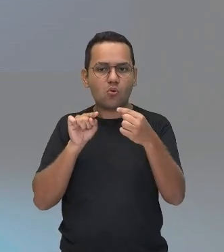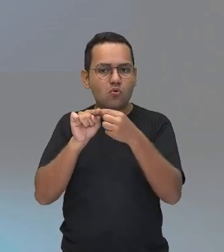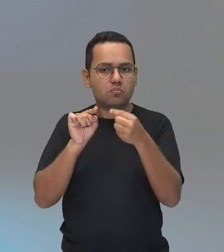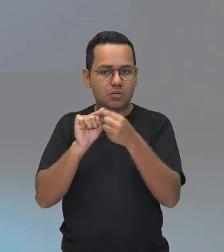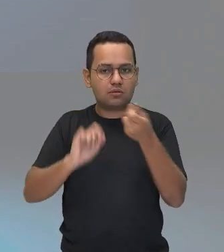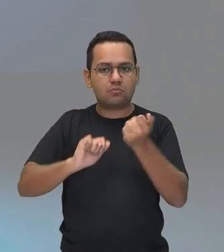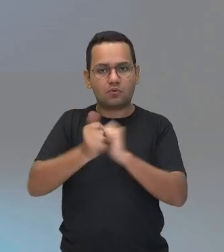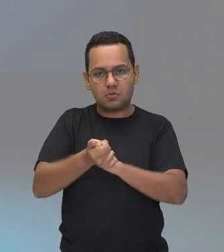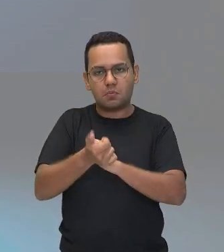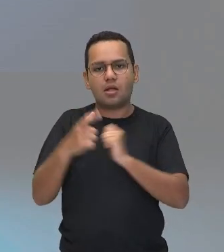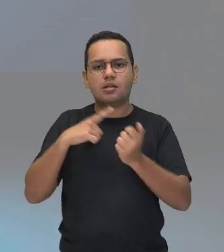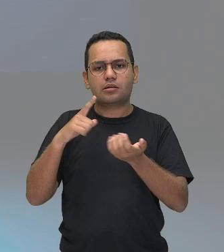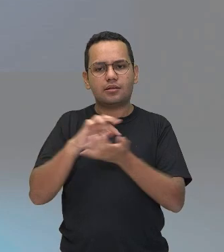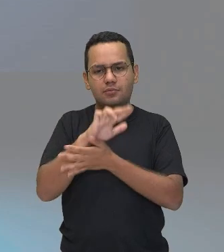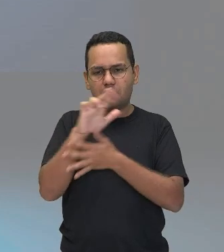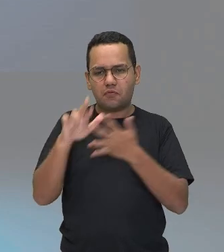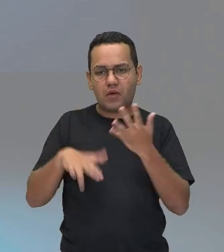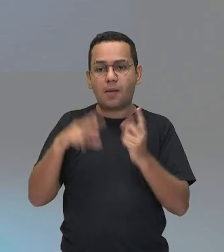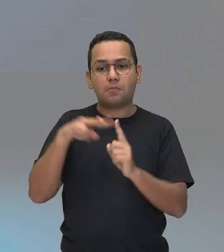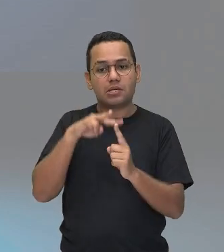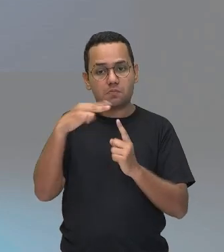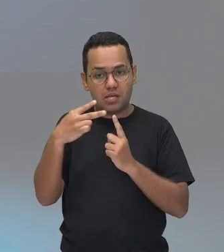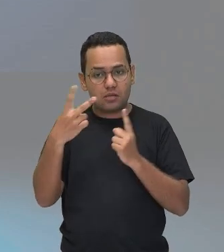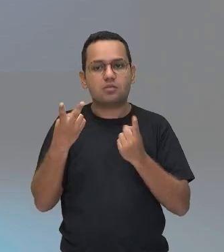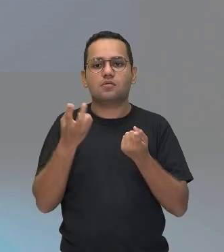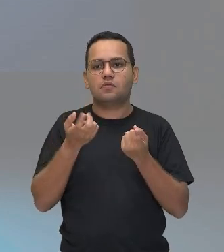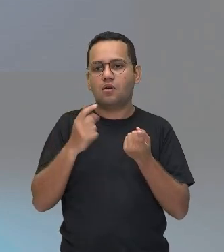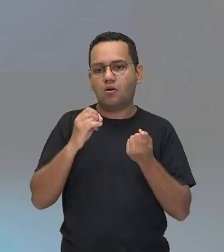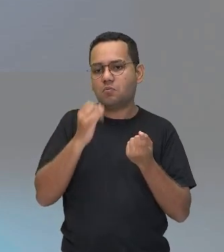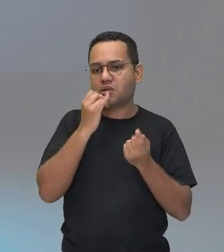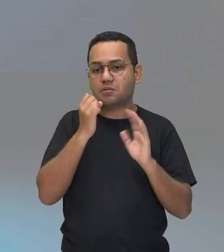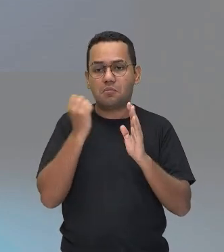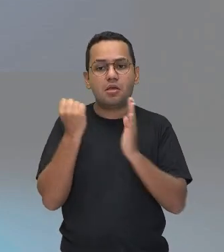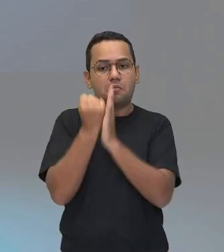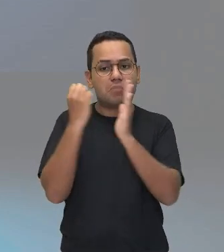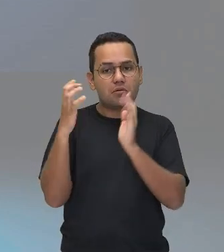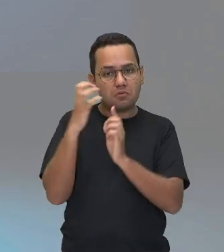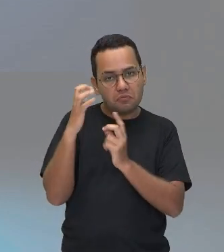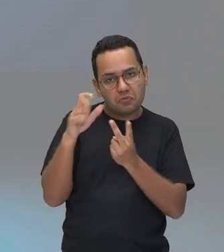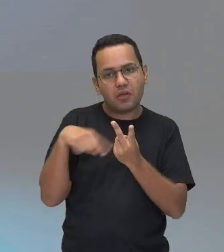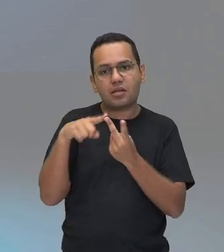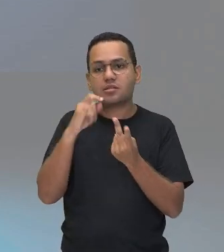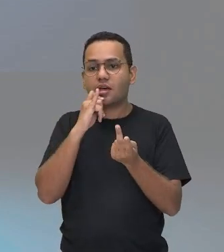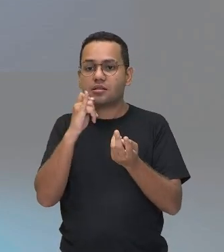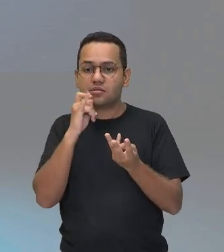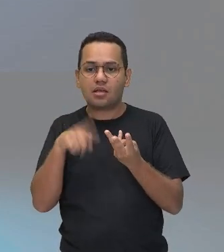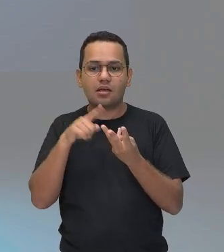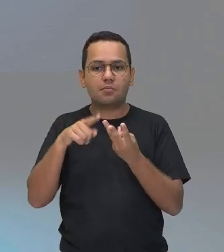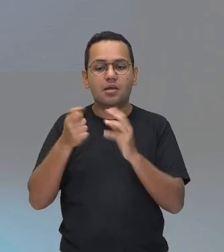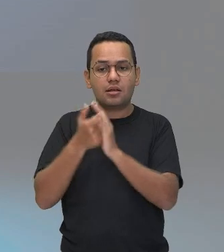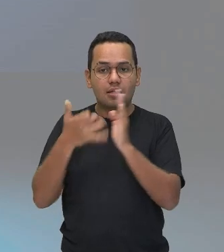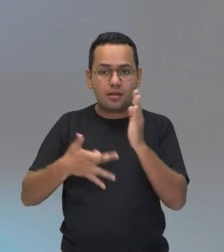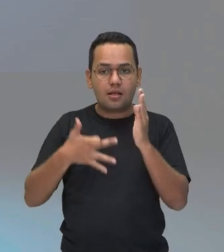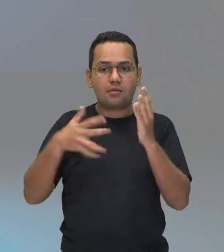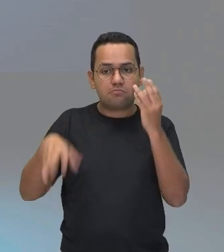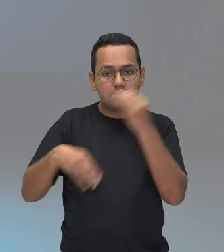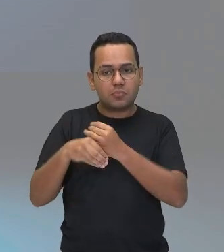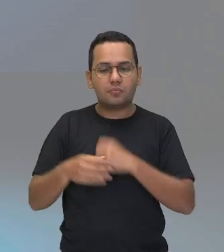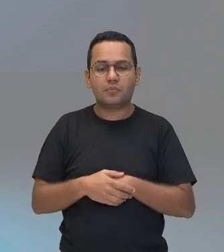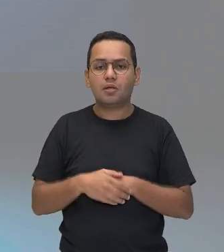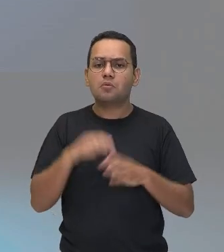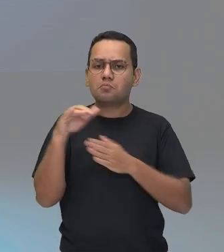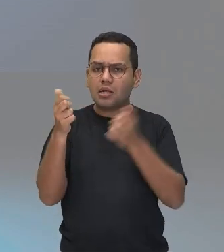Lembra? Falamos de algumas tecnologias que vieram para modificar. Na verdade,